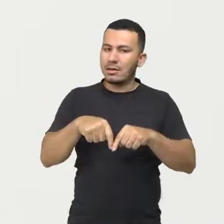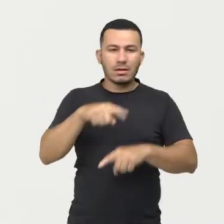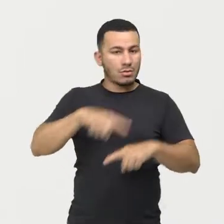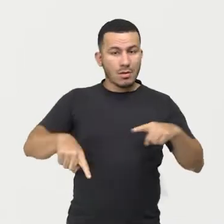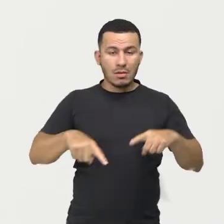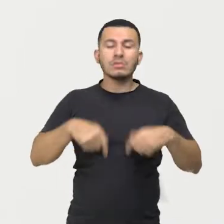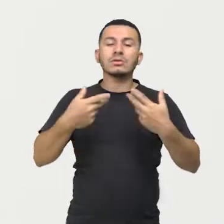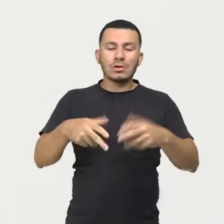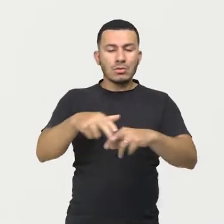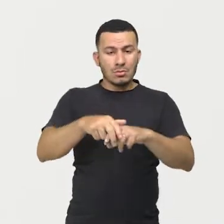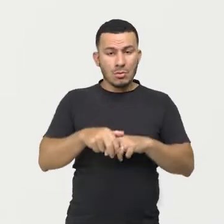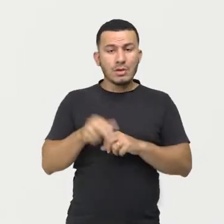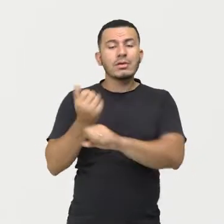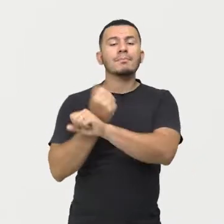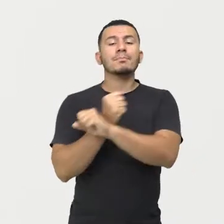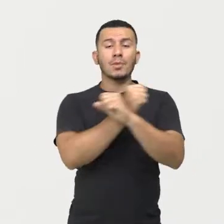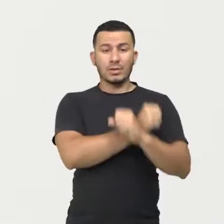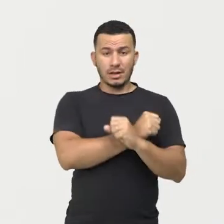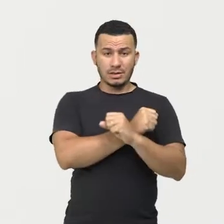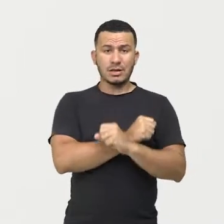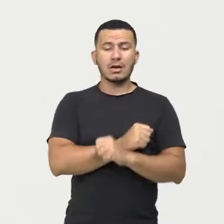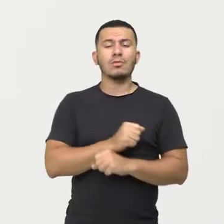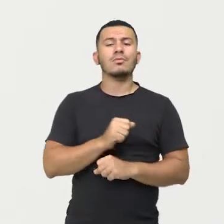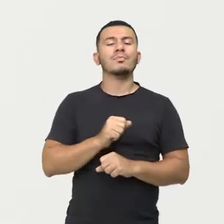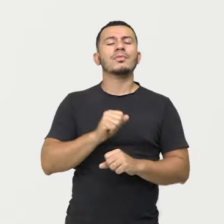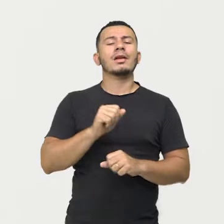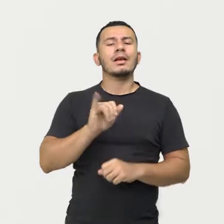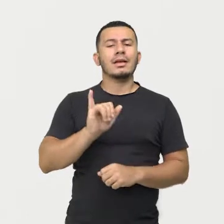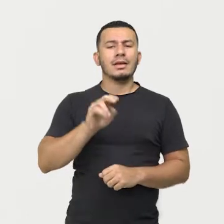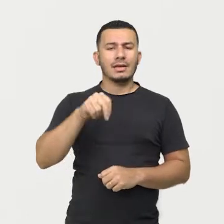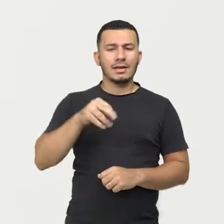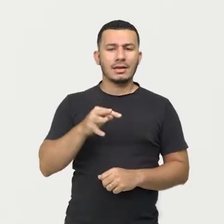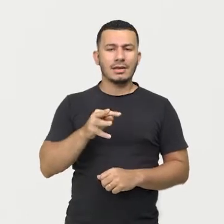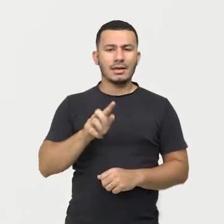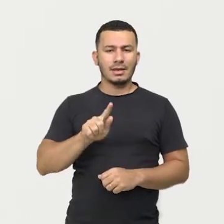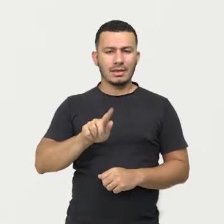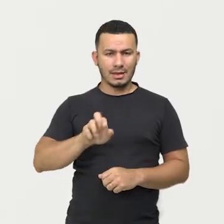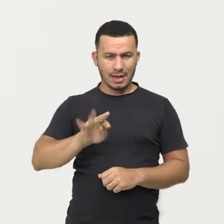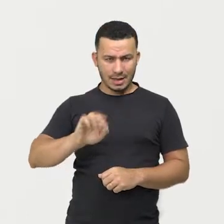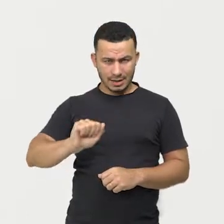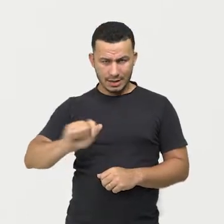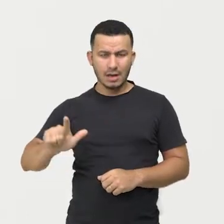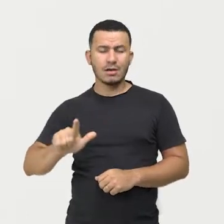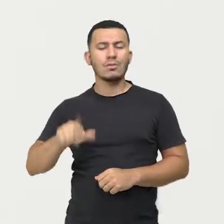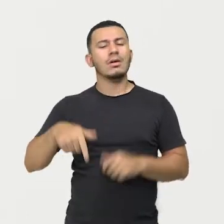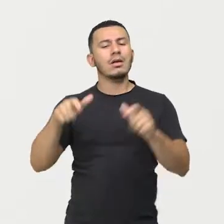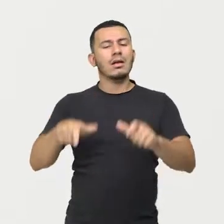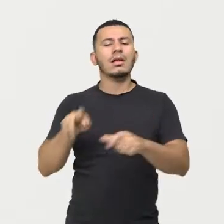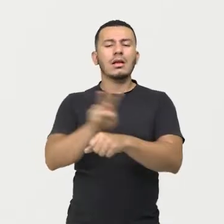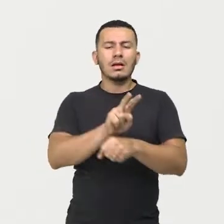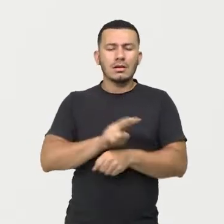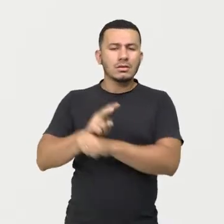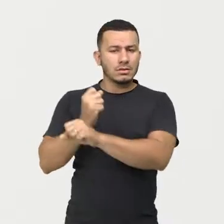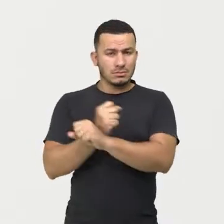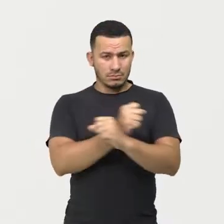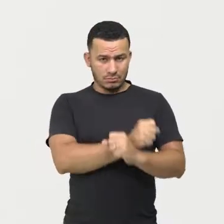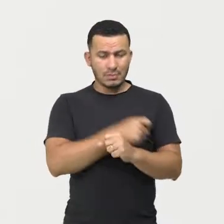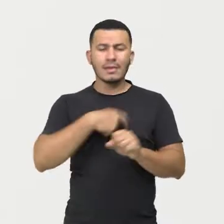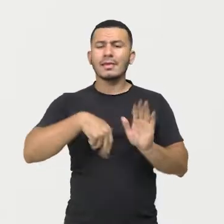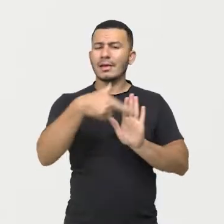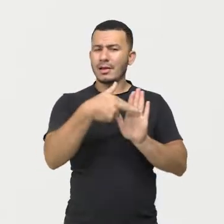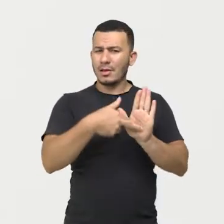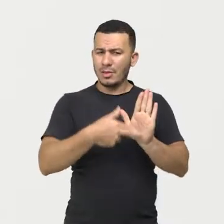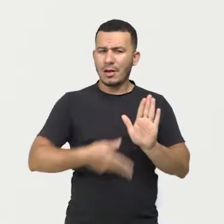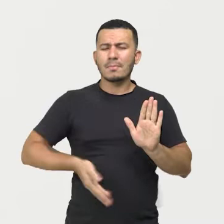proteção integral, já diz o nome, ele vai proteger integralmente aquele local. Vai ter normas